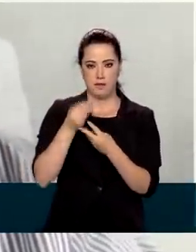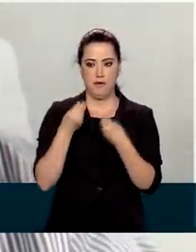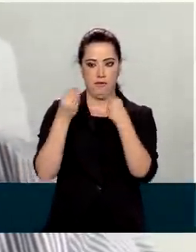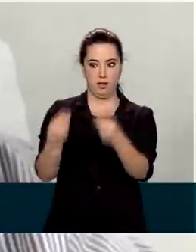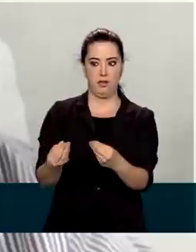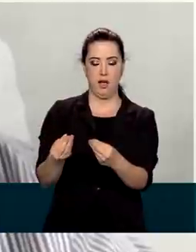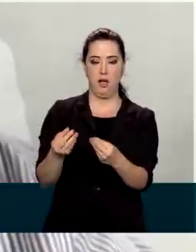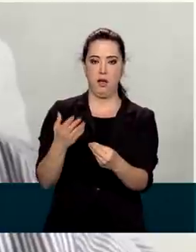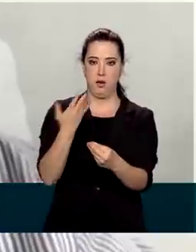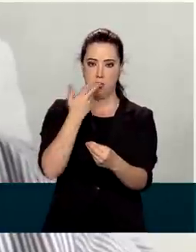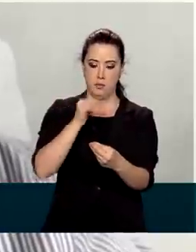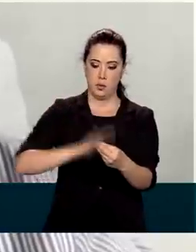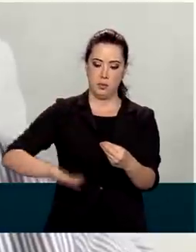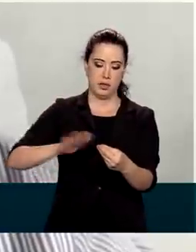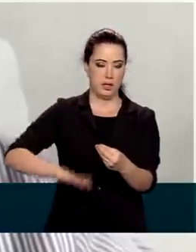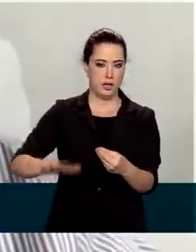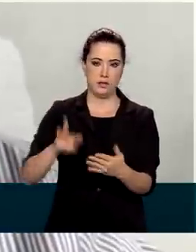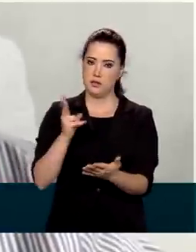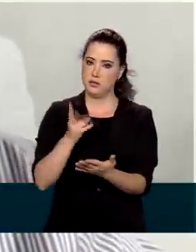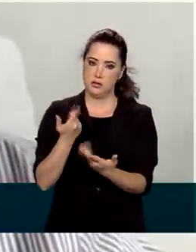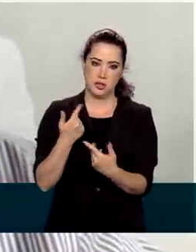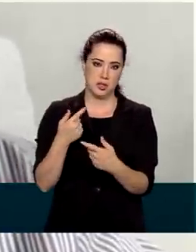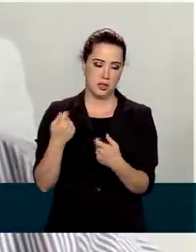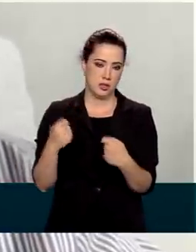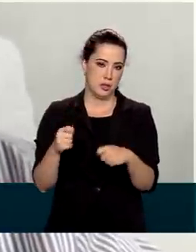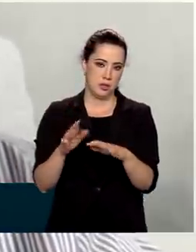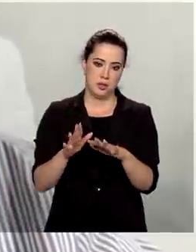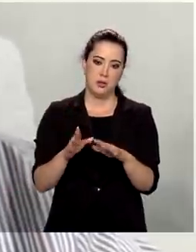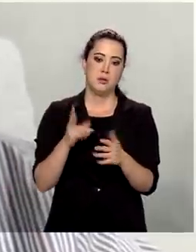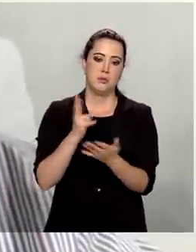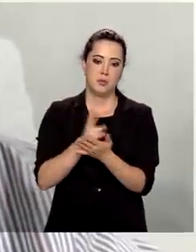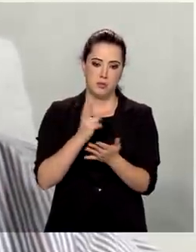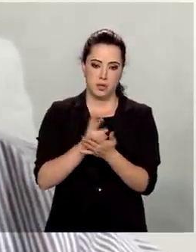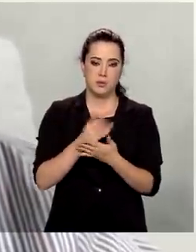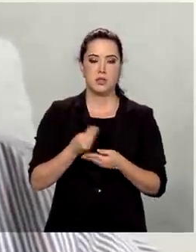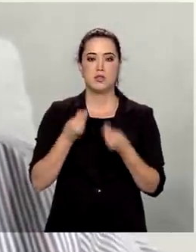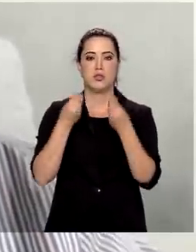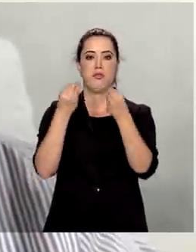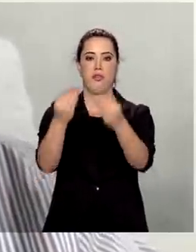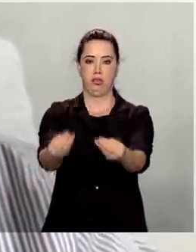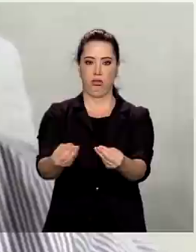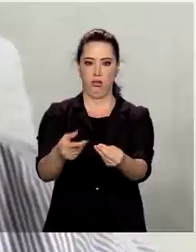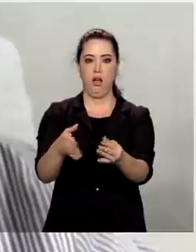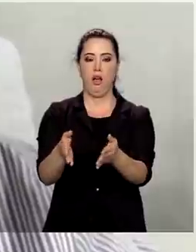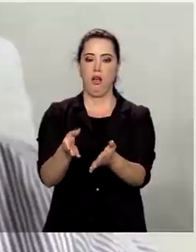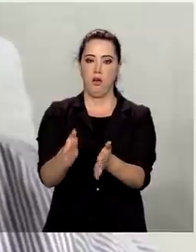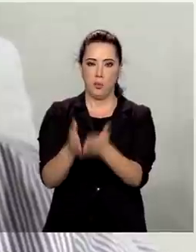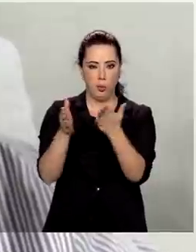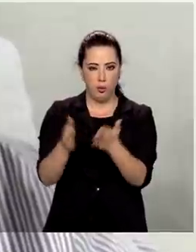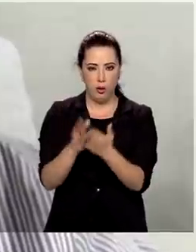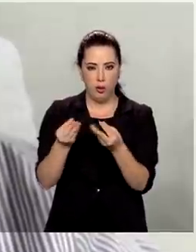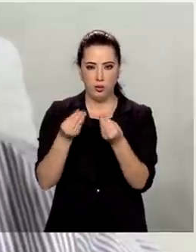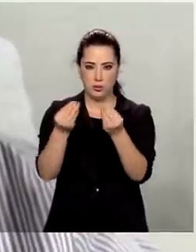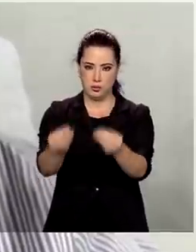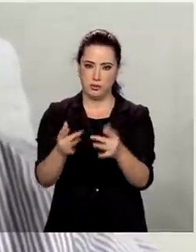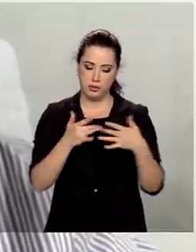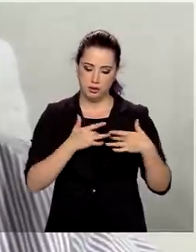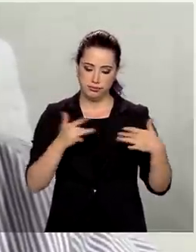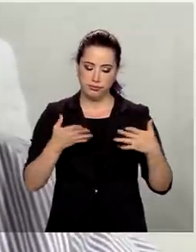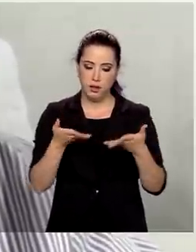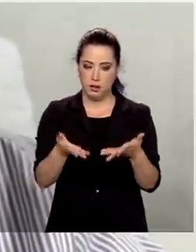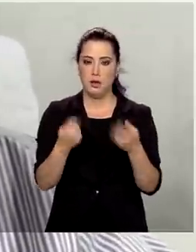conhecida a sua, ainda que seja de caridade, avalie a procedência do produto, porque às vezes